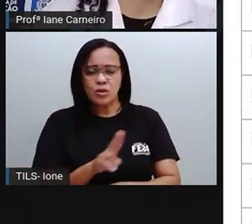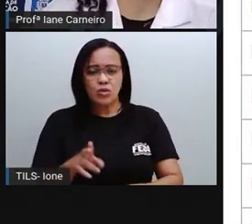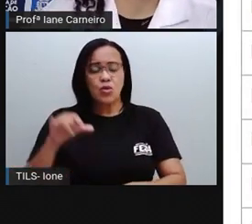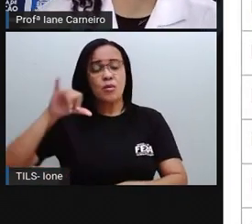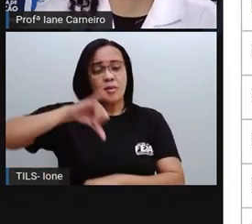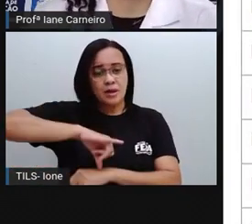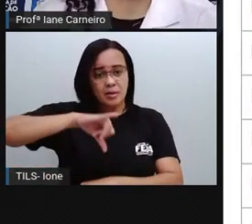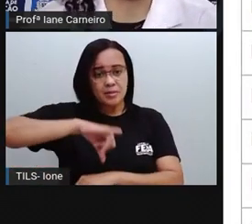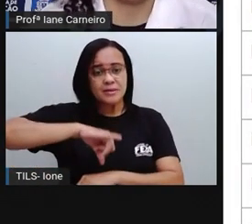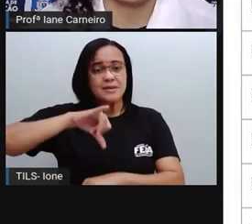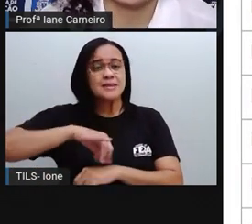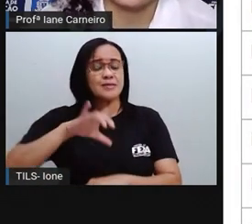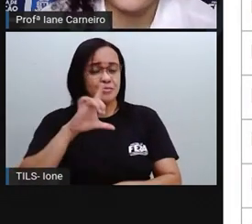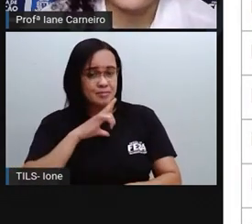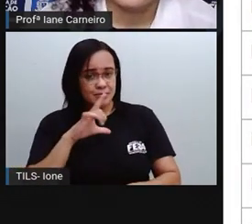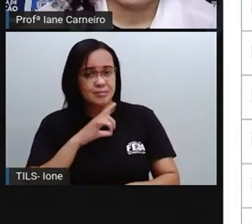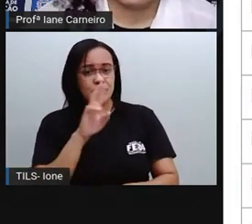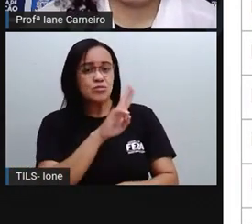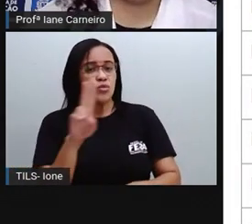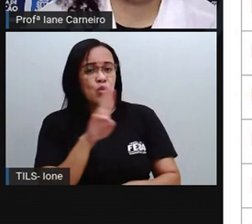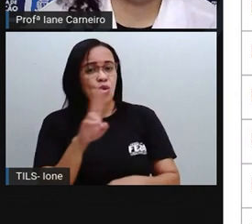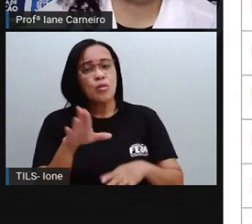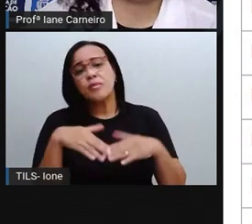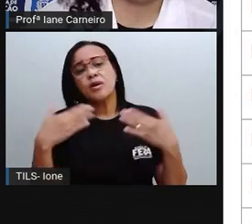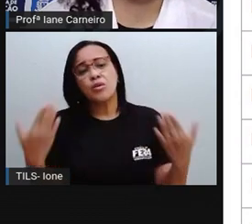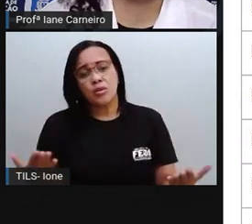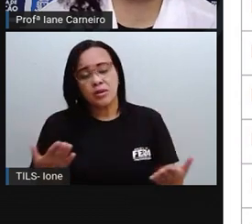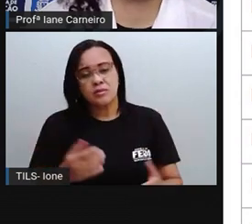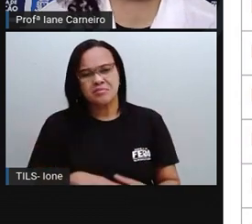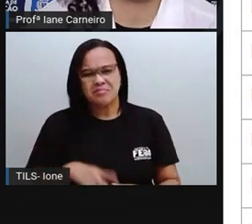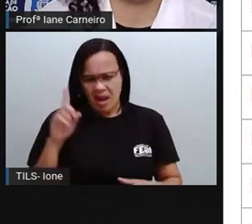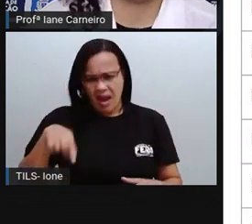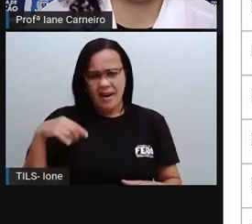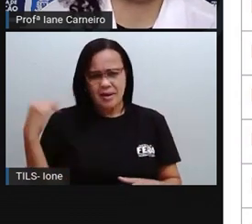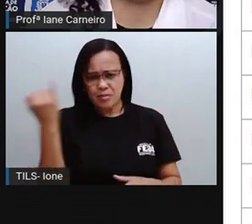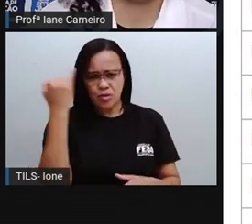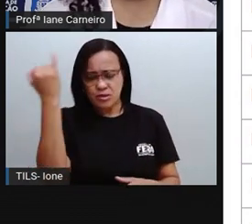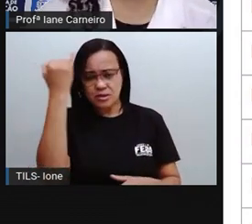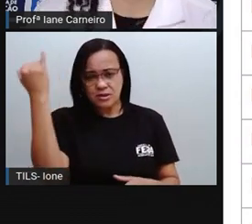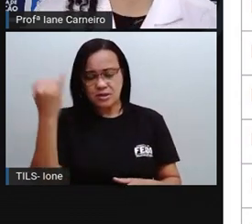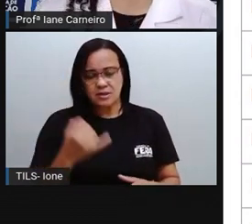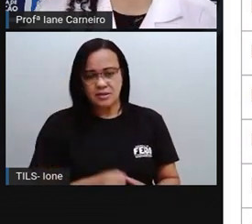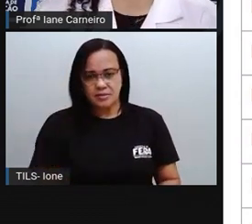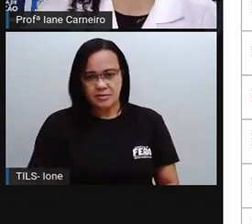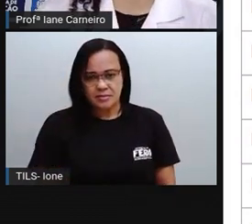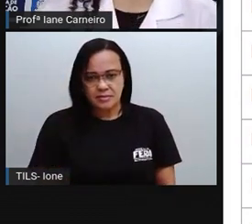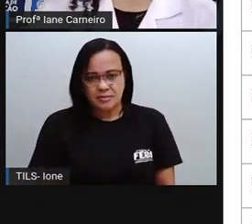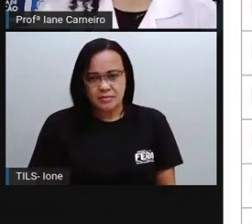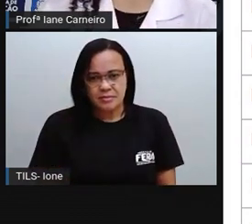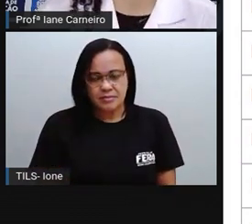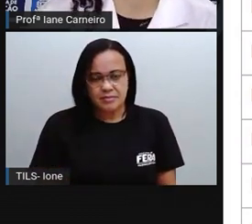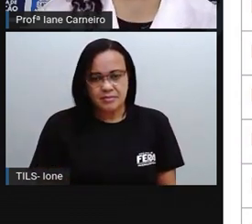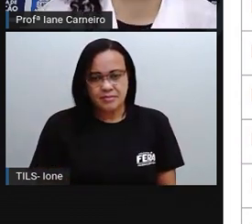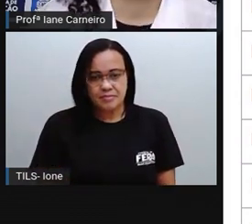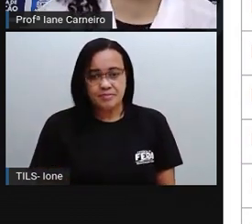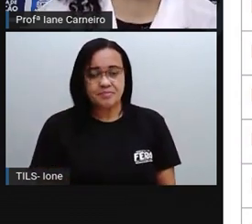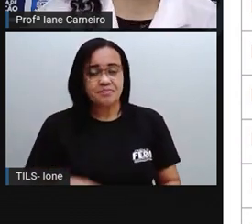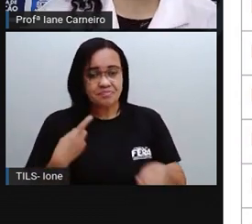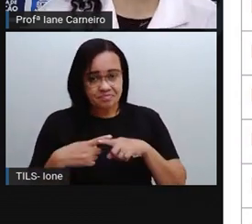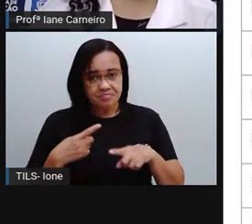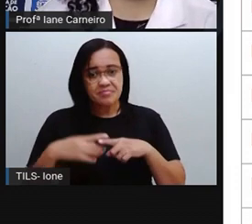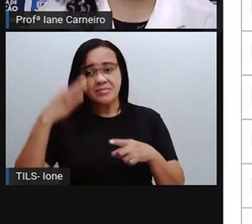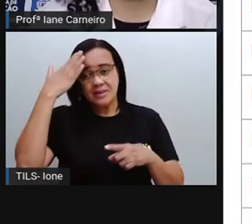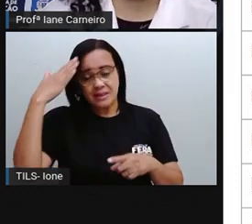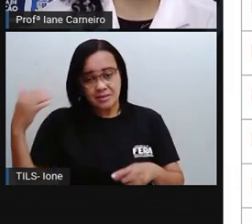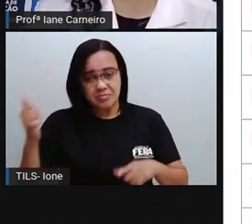nascem em cada uma dessas capitais, tá bom? Então, ó, PRO, por que é importante saber isso, né? Por que eu preciso saber quem é que nasce em